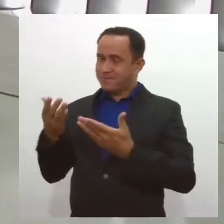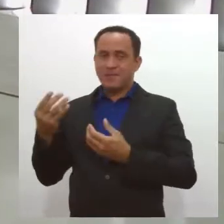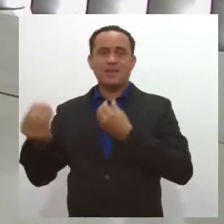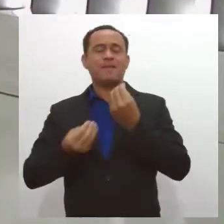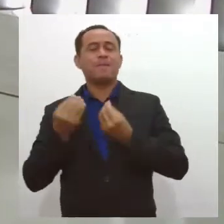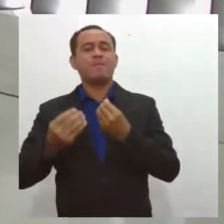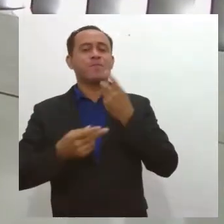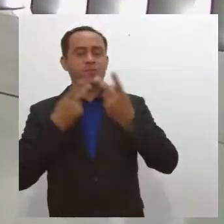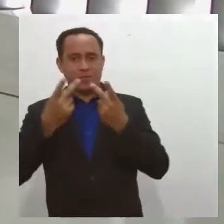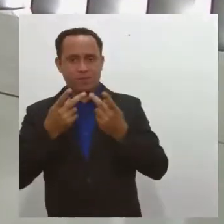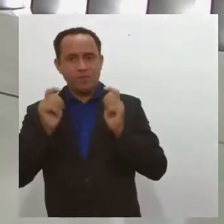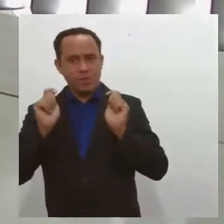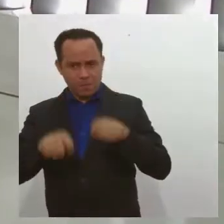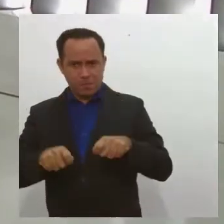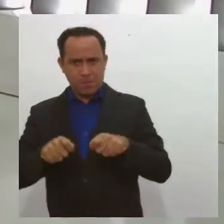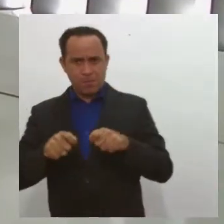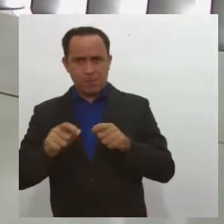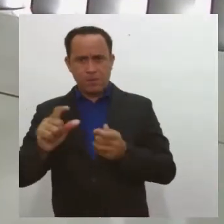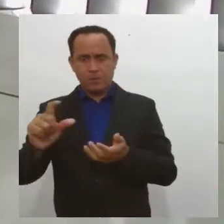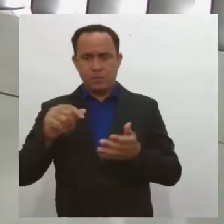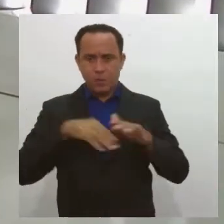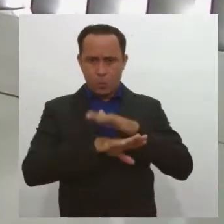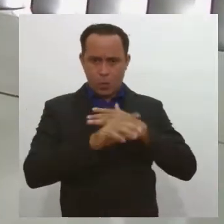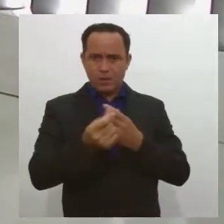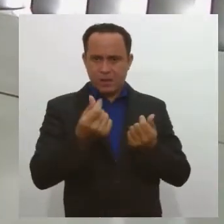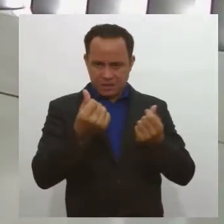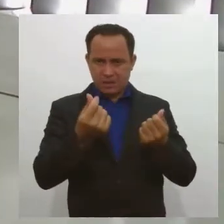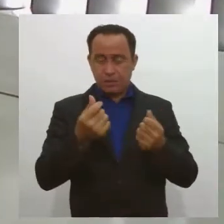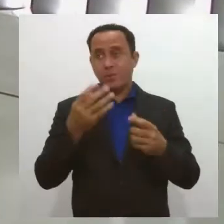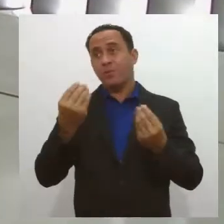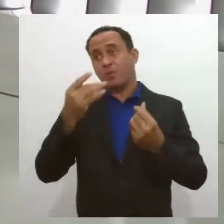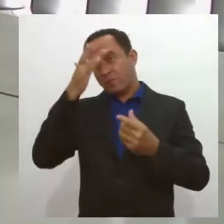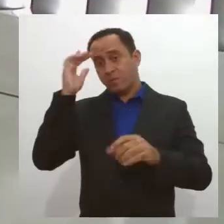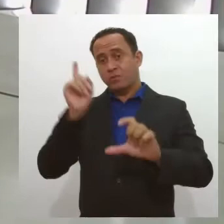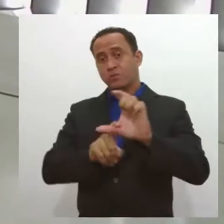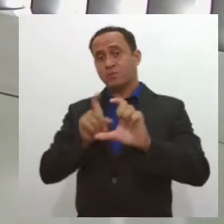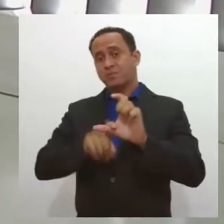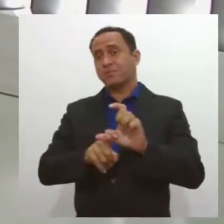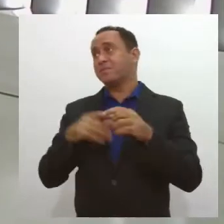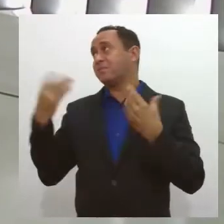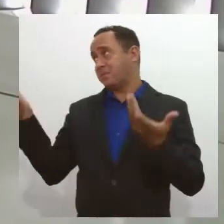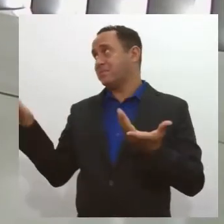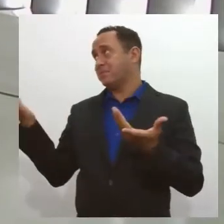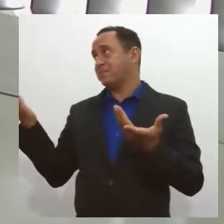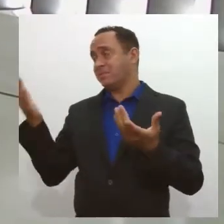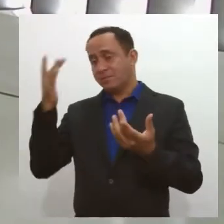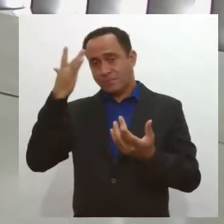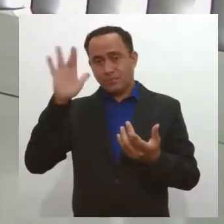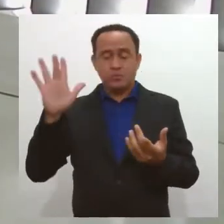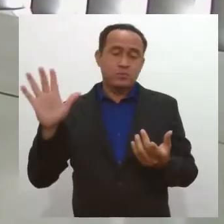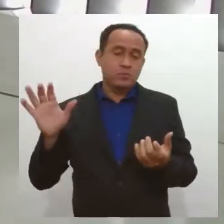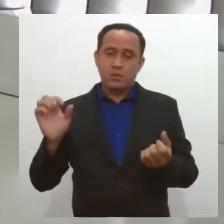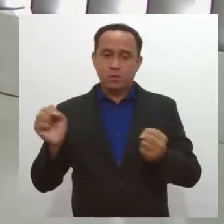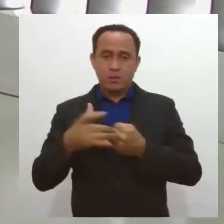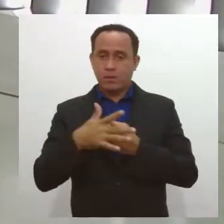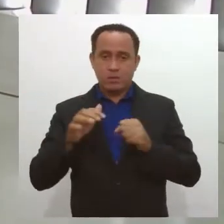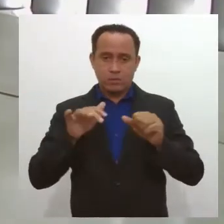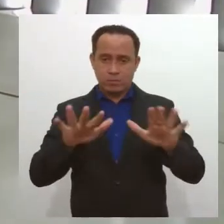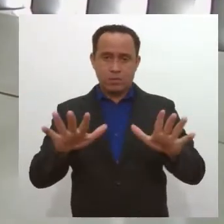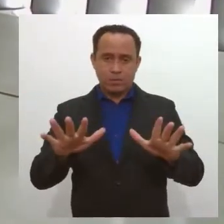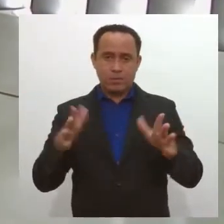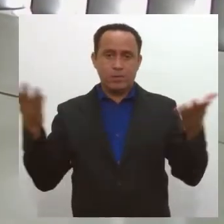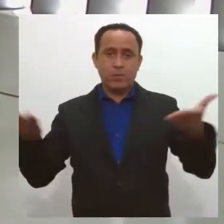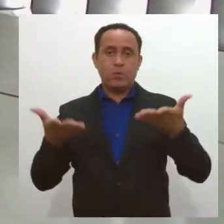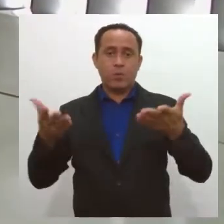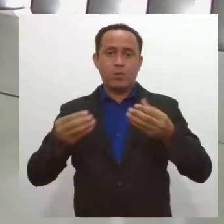mesmo falou, dá para economizar. Muita gente acabou se endividando nesse momento, né? Era uma coisa inesperada. As pessoas não sabiam que ia entrar numa pandemia, numa